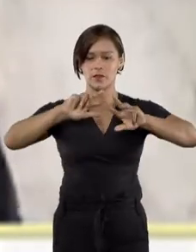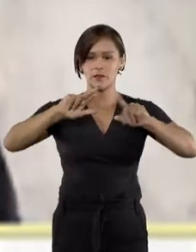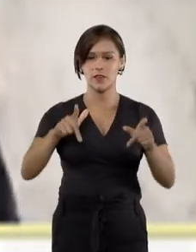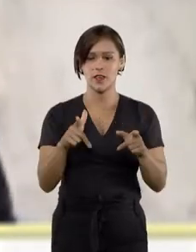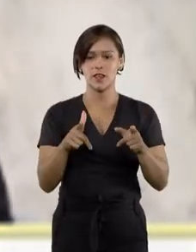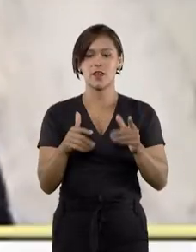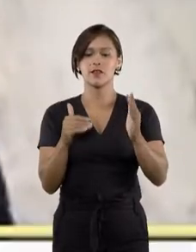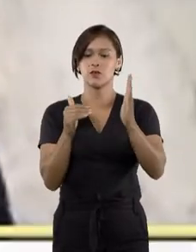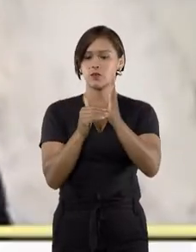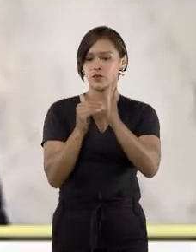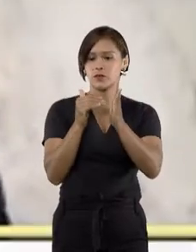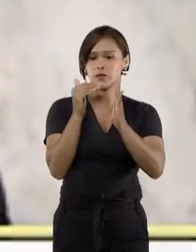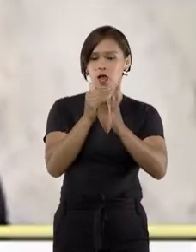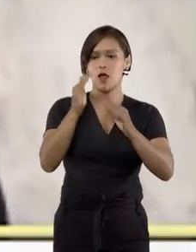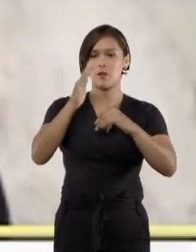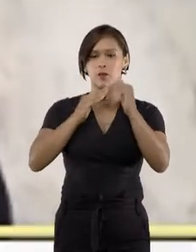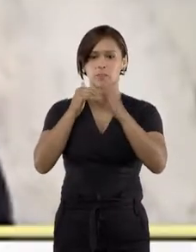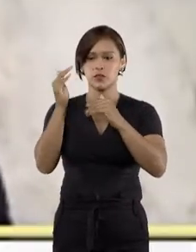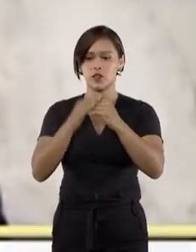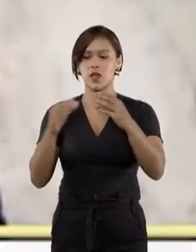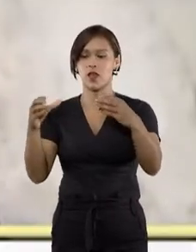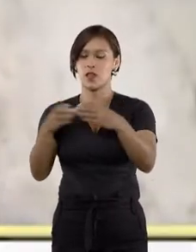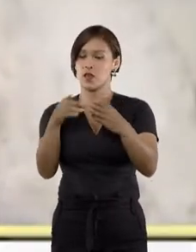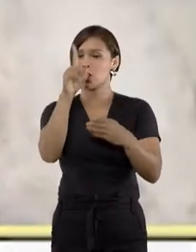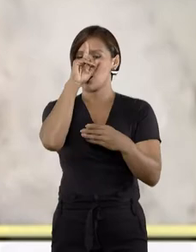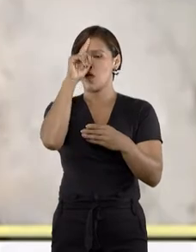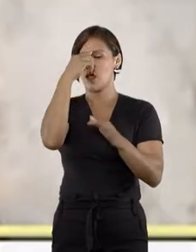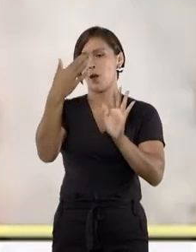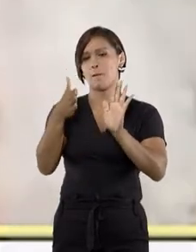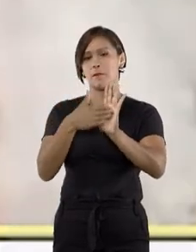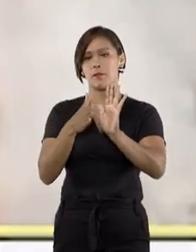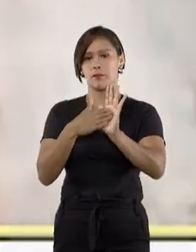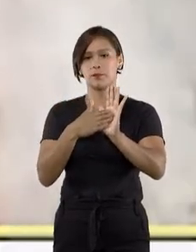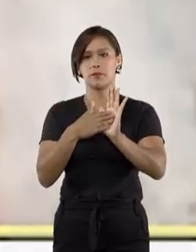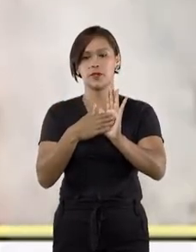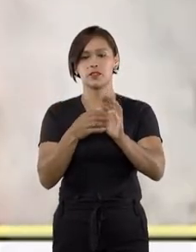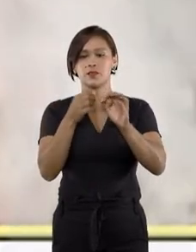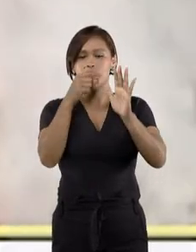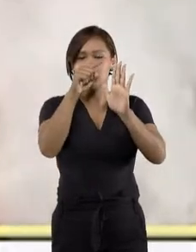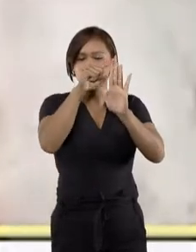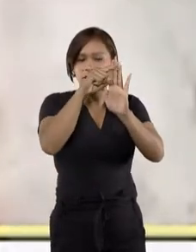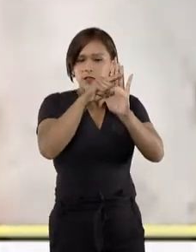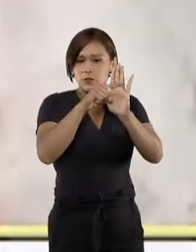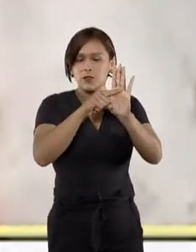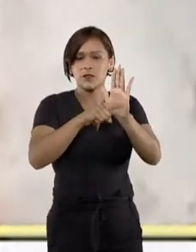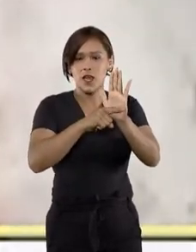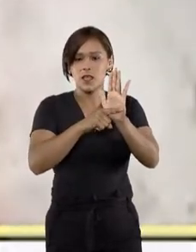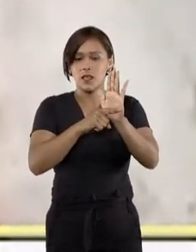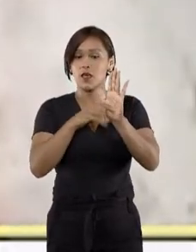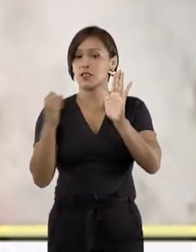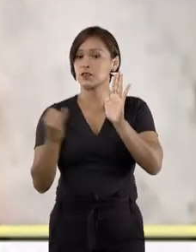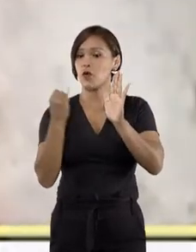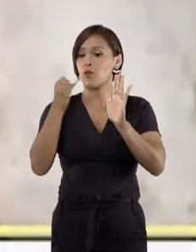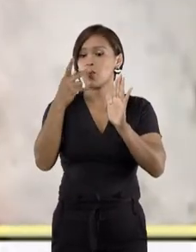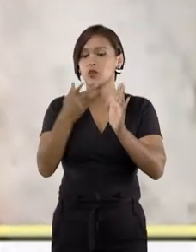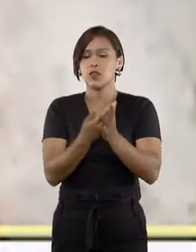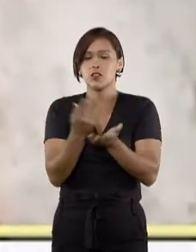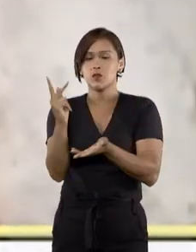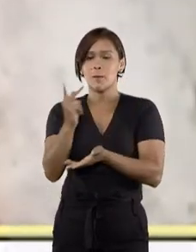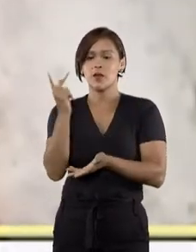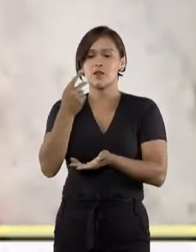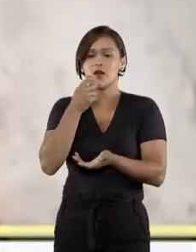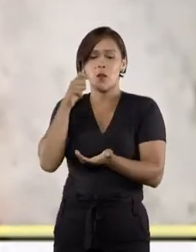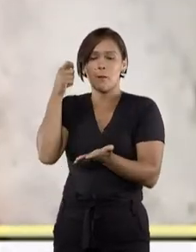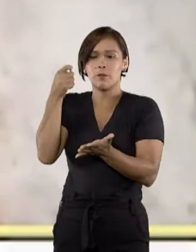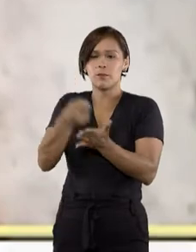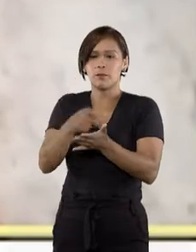qualificação de profissionais e estabelecimentos estão devidamente especificados e são inclusive determinantes para definir o valor